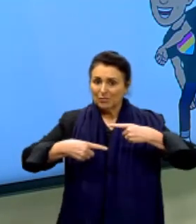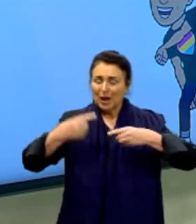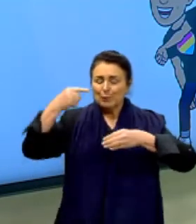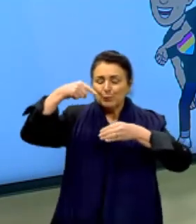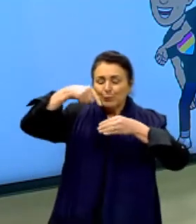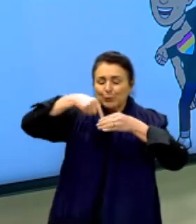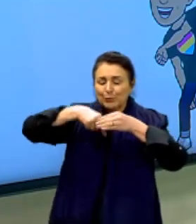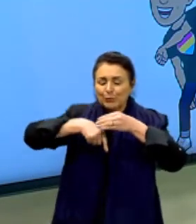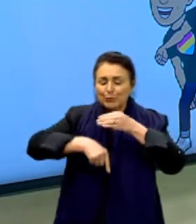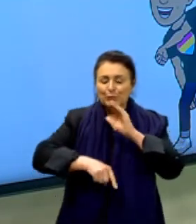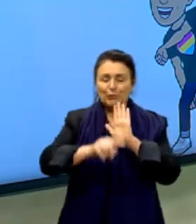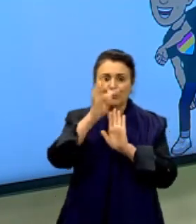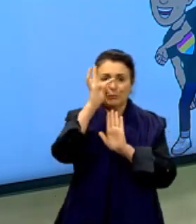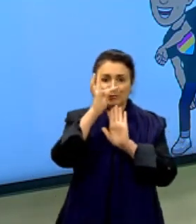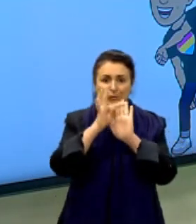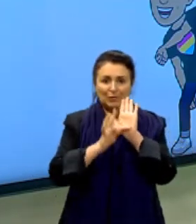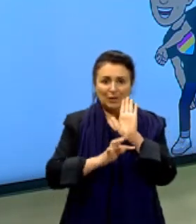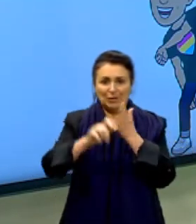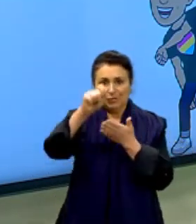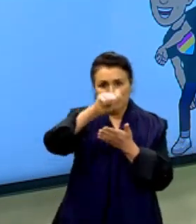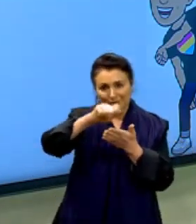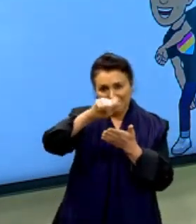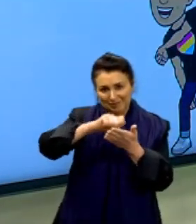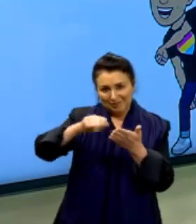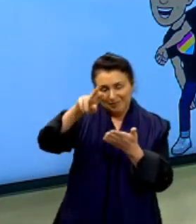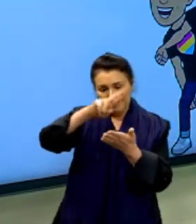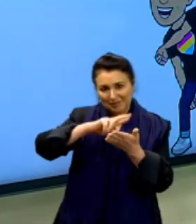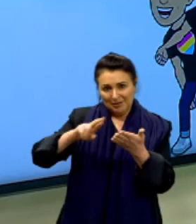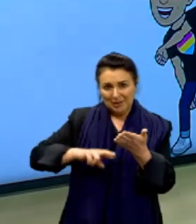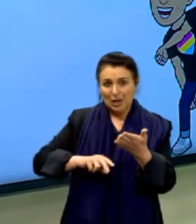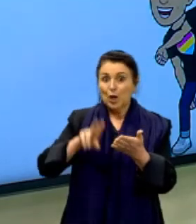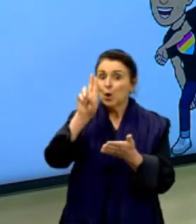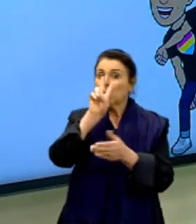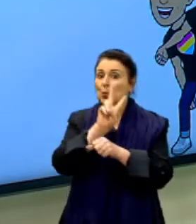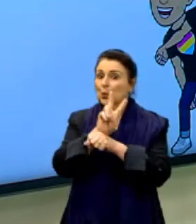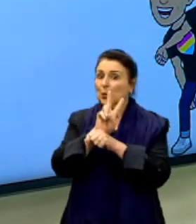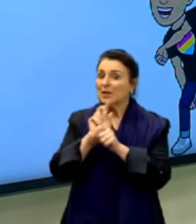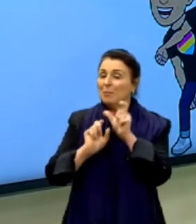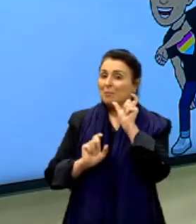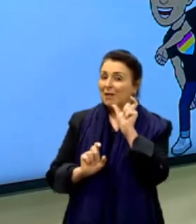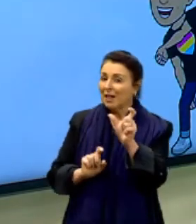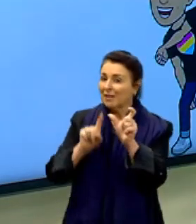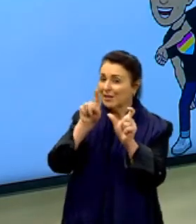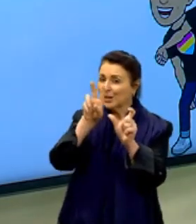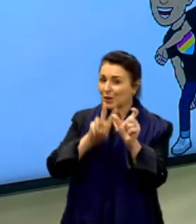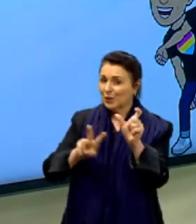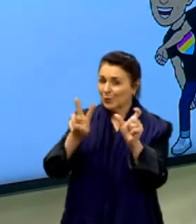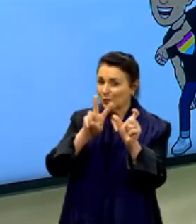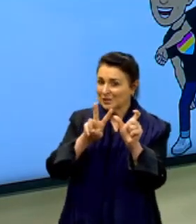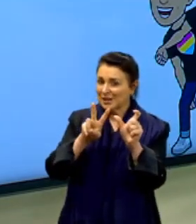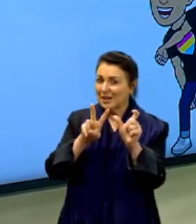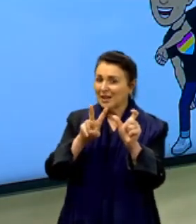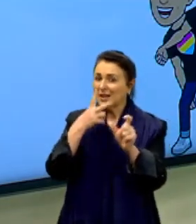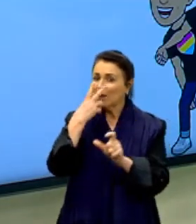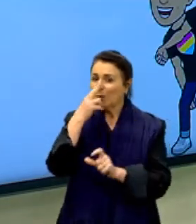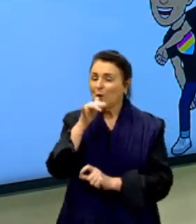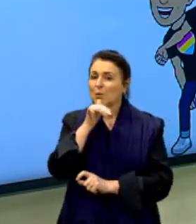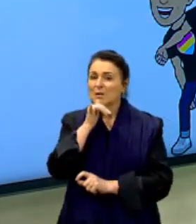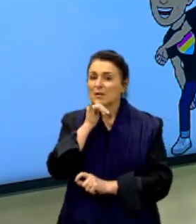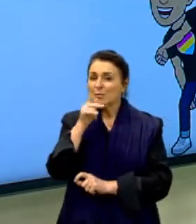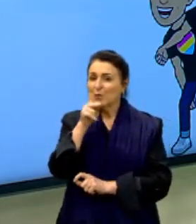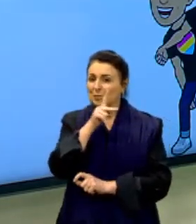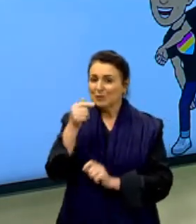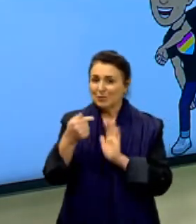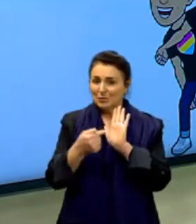Aprofunda ele, cuida com as palavras que tu usa, que elas têm um peso muito grande, como o exemplo aqui da redação que a gente leu,